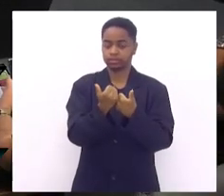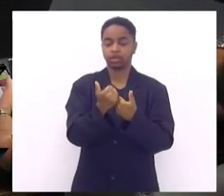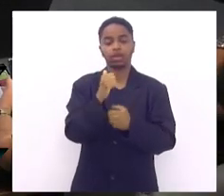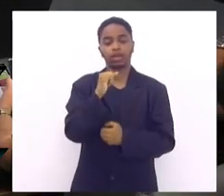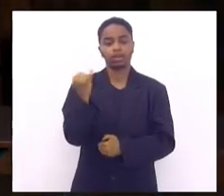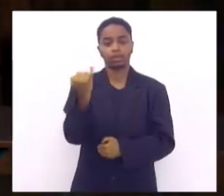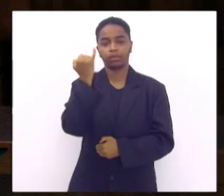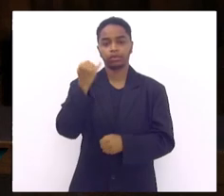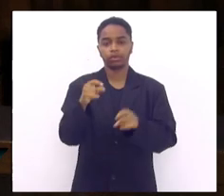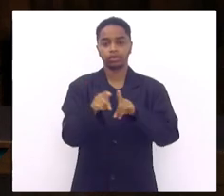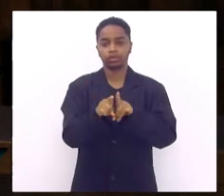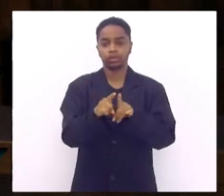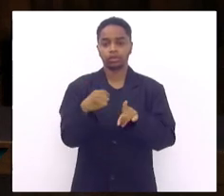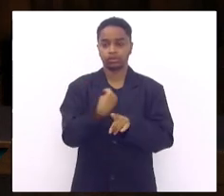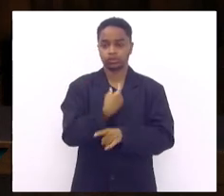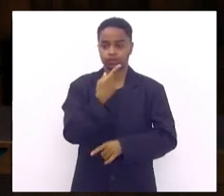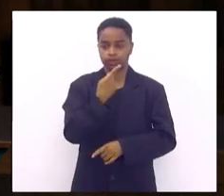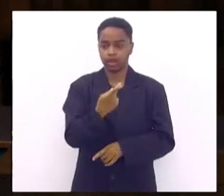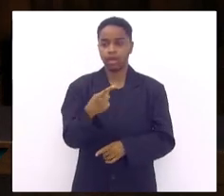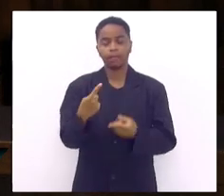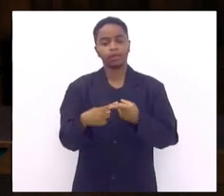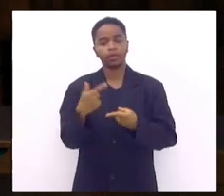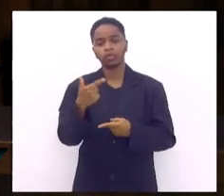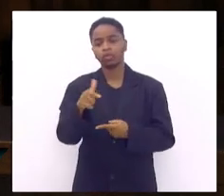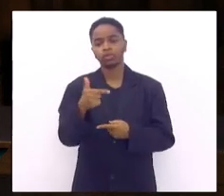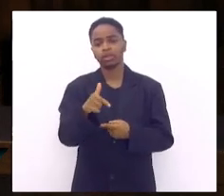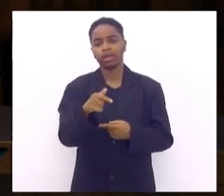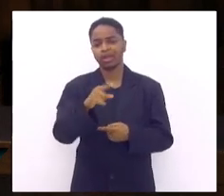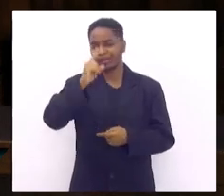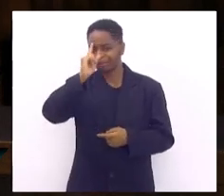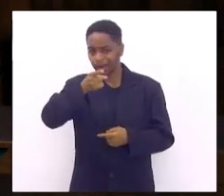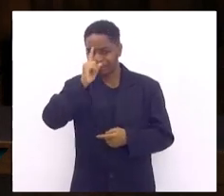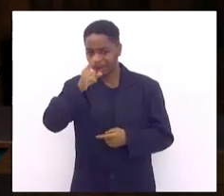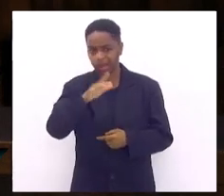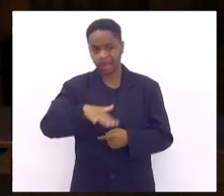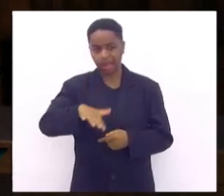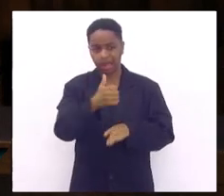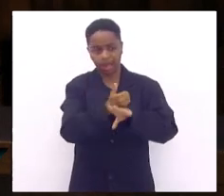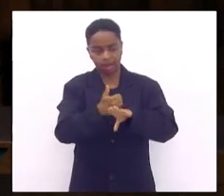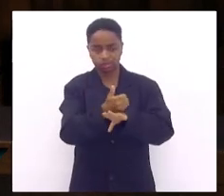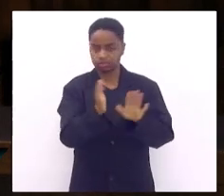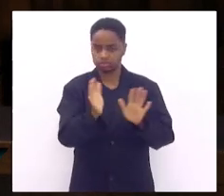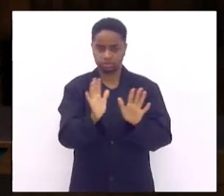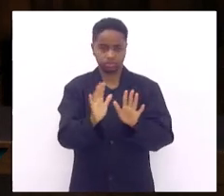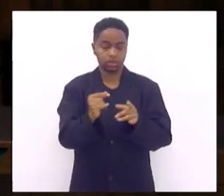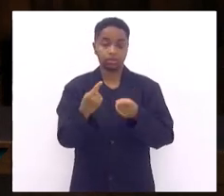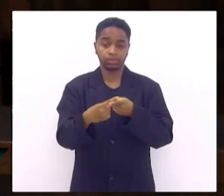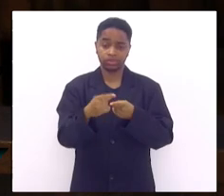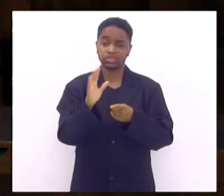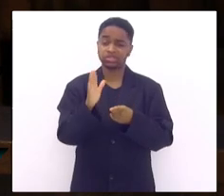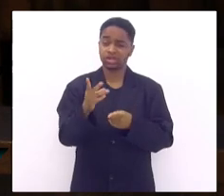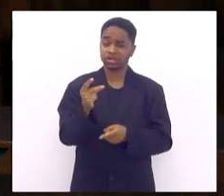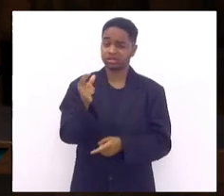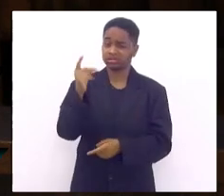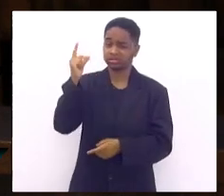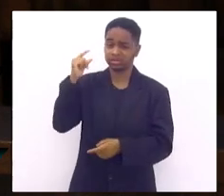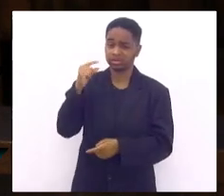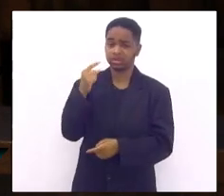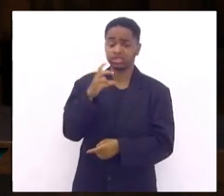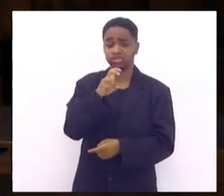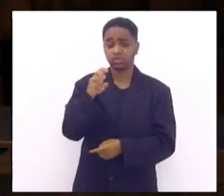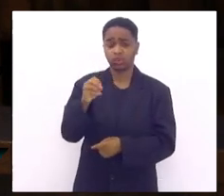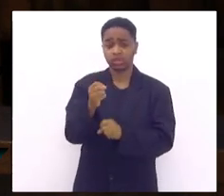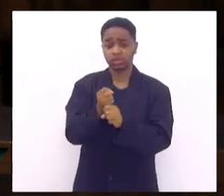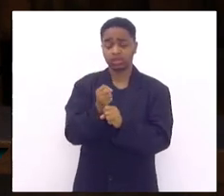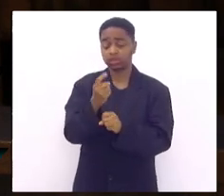dizemos porque olha não existe dono da podologia brasileira a podologia existe há muito há mais de um século